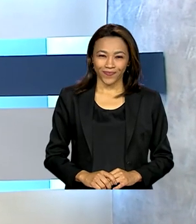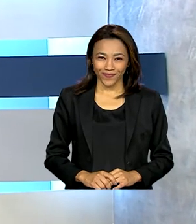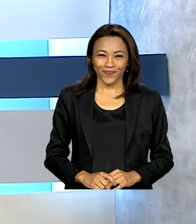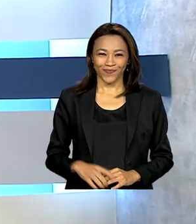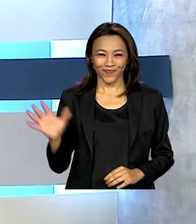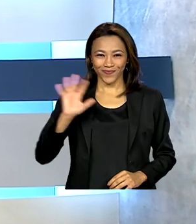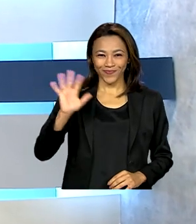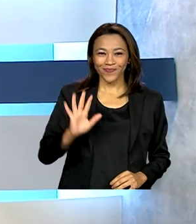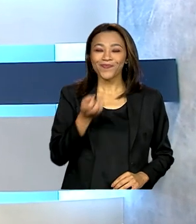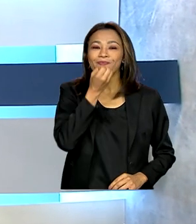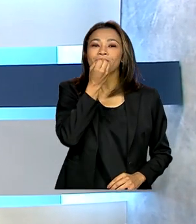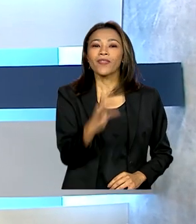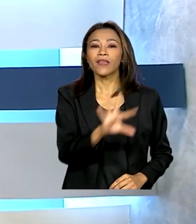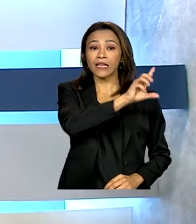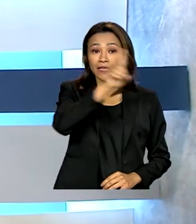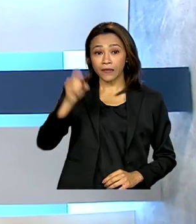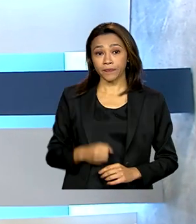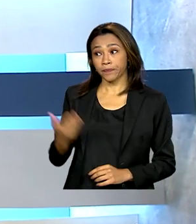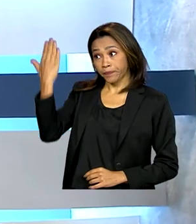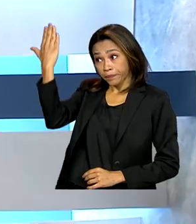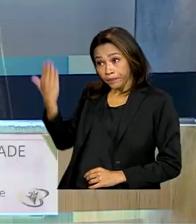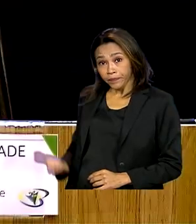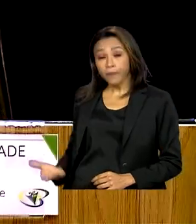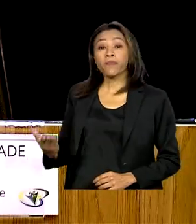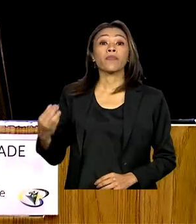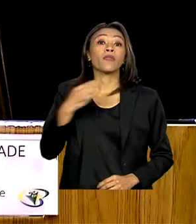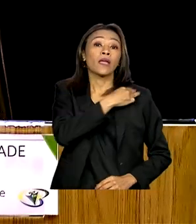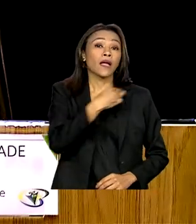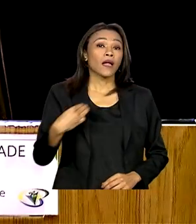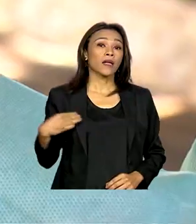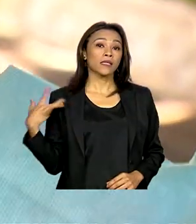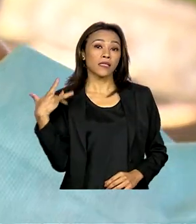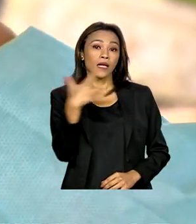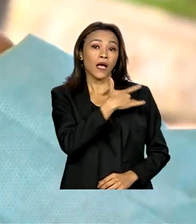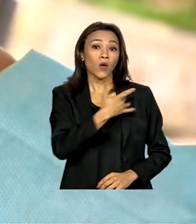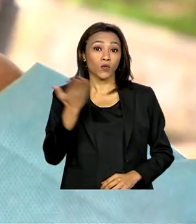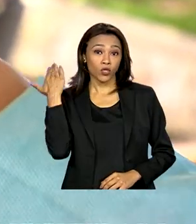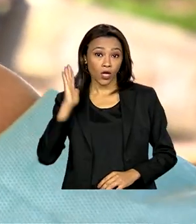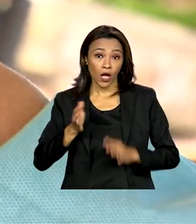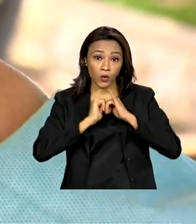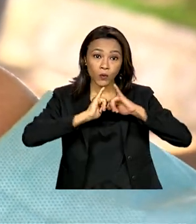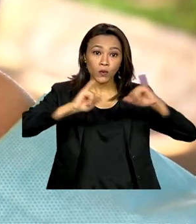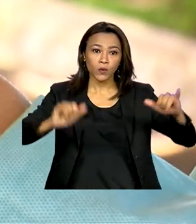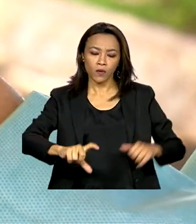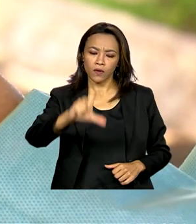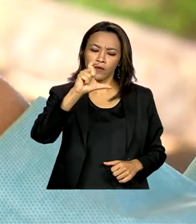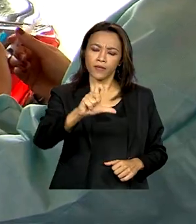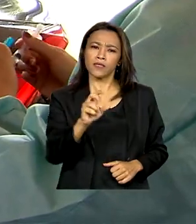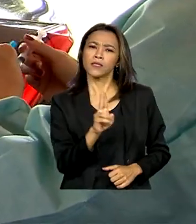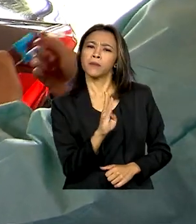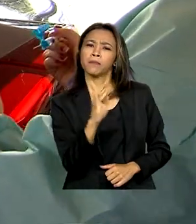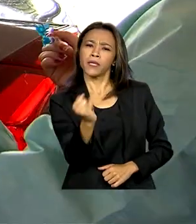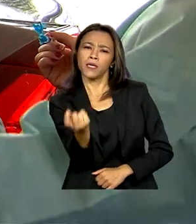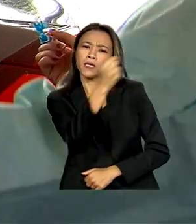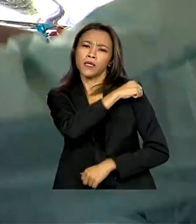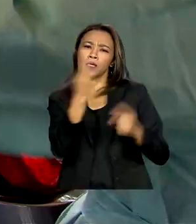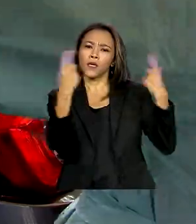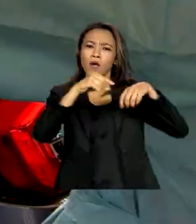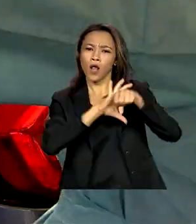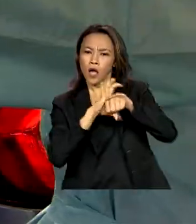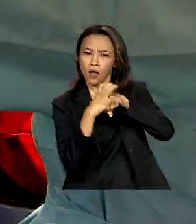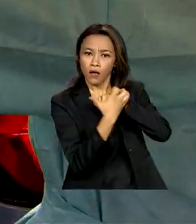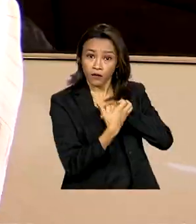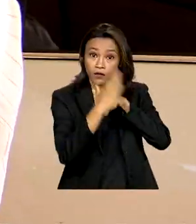Olá, bom dia. Ministra da Saúde anuncia vacinas bivalentes contra a Covid-19